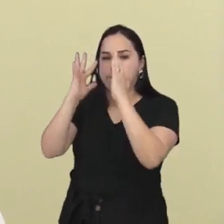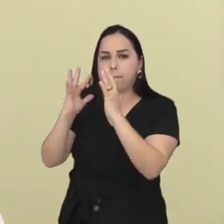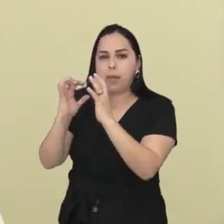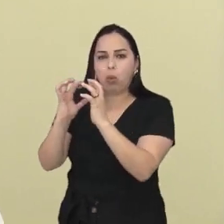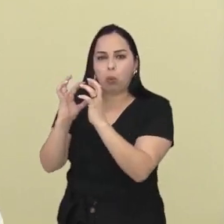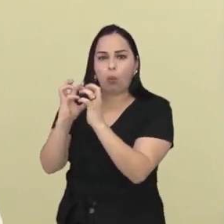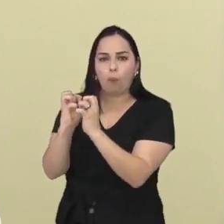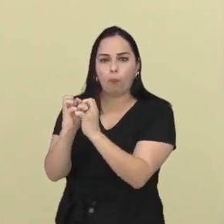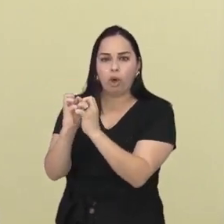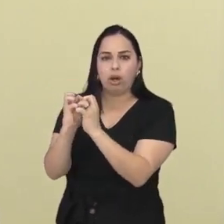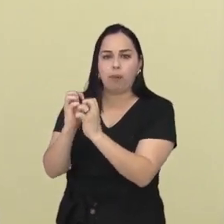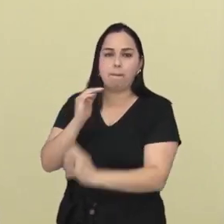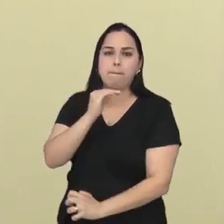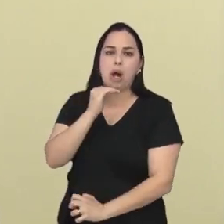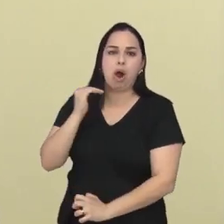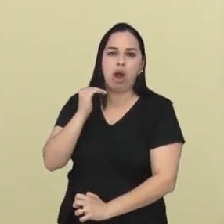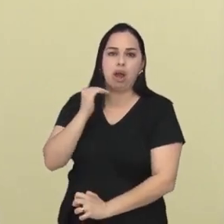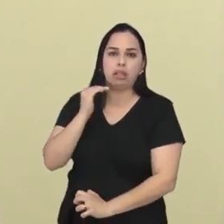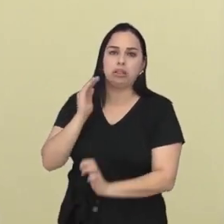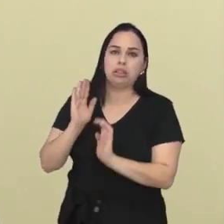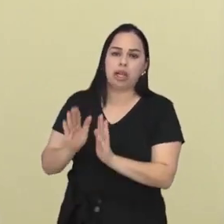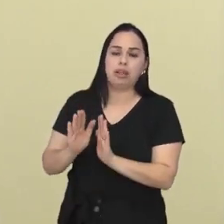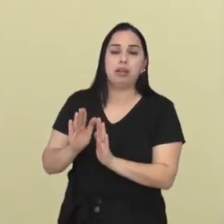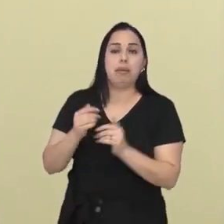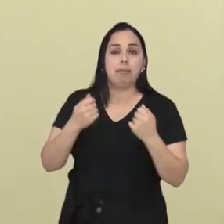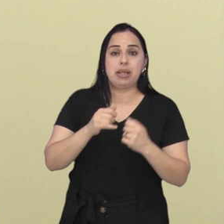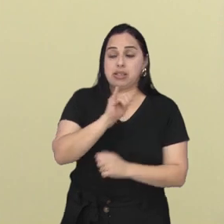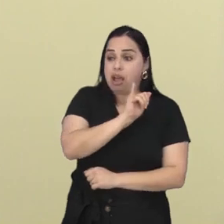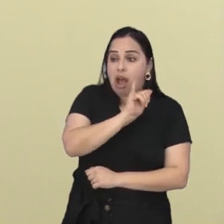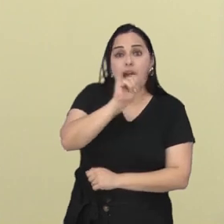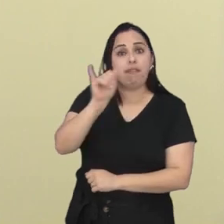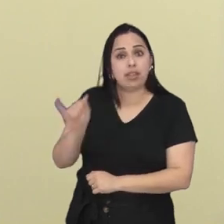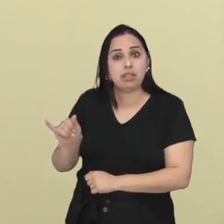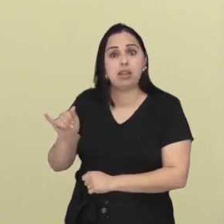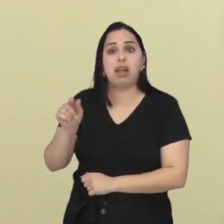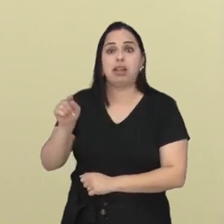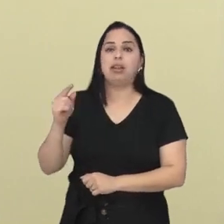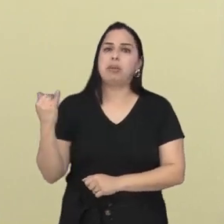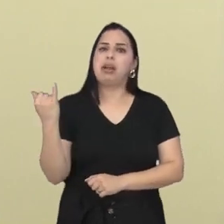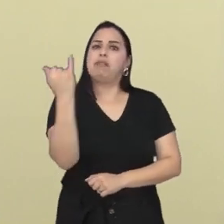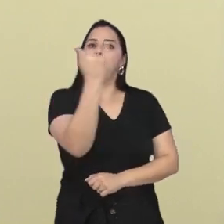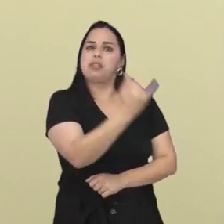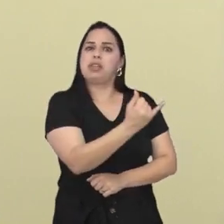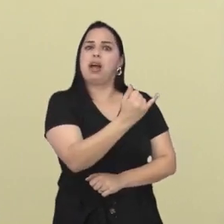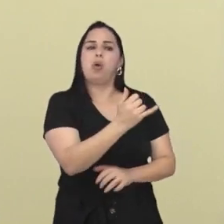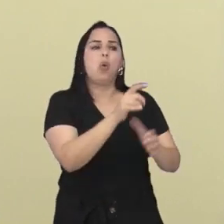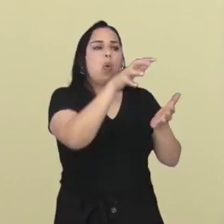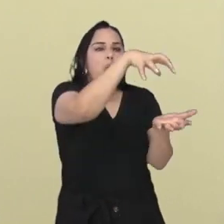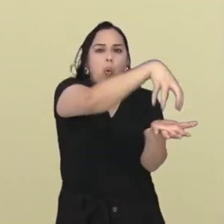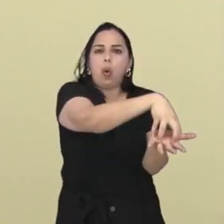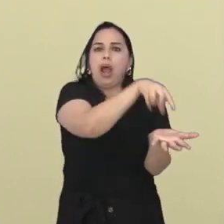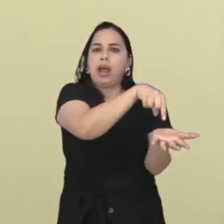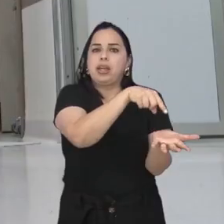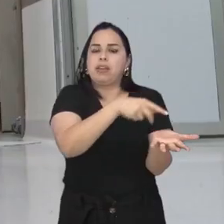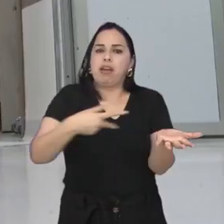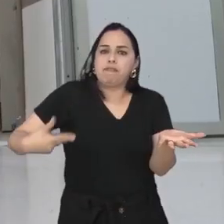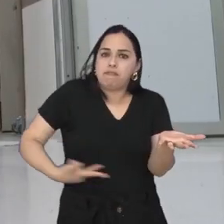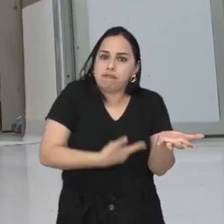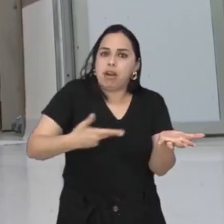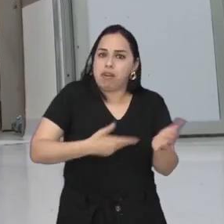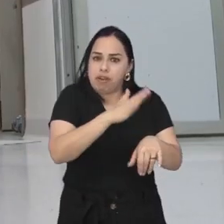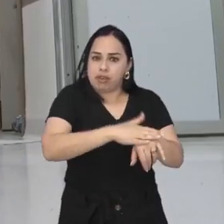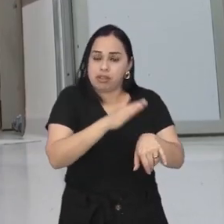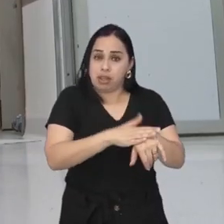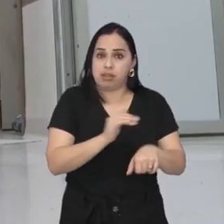encefálica e que sejam avisados para a central de transplante que existe um doador. No